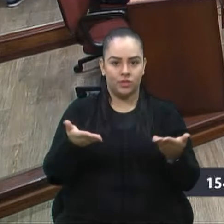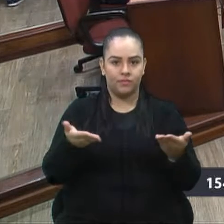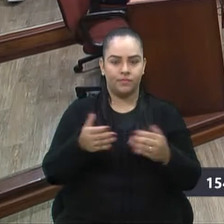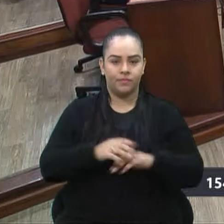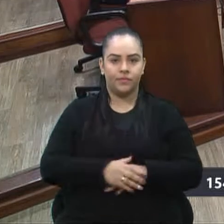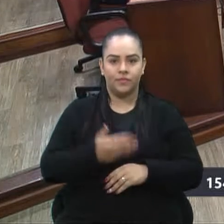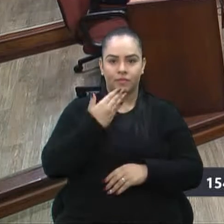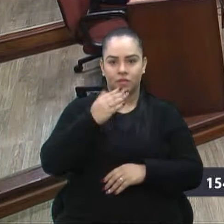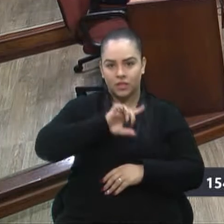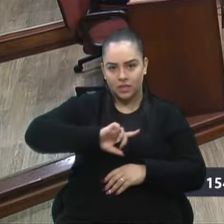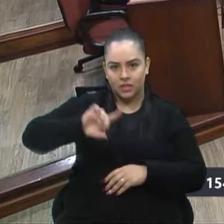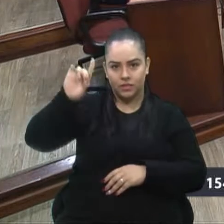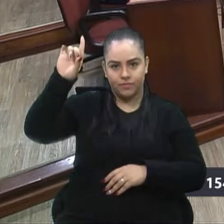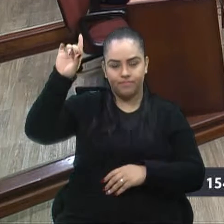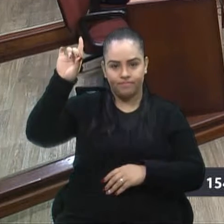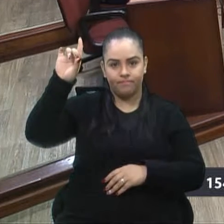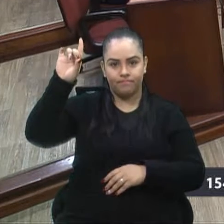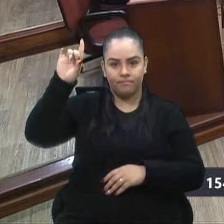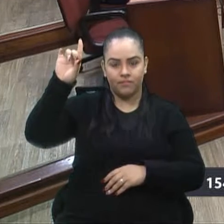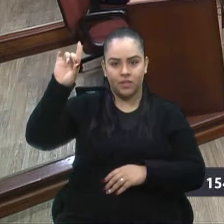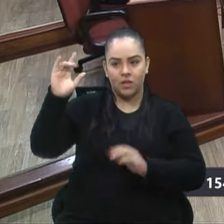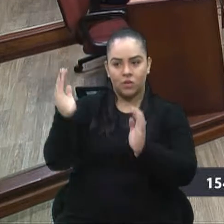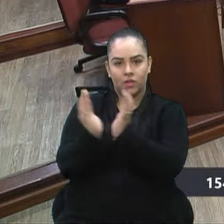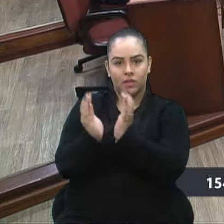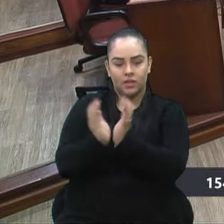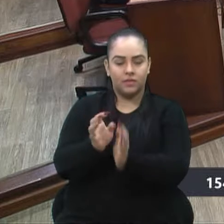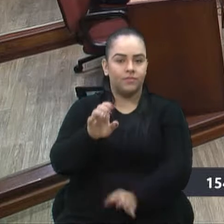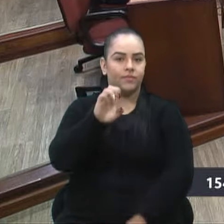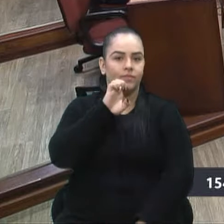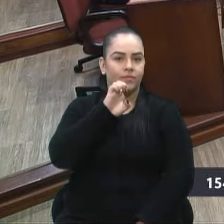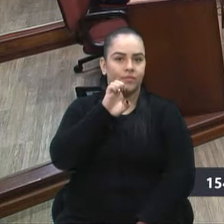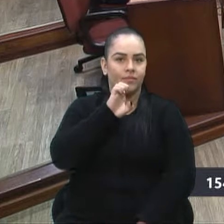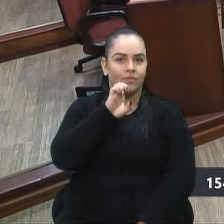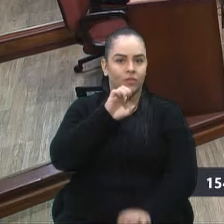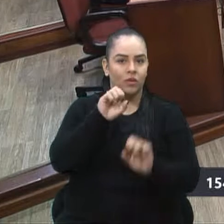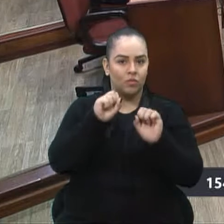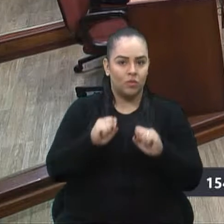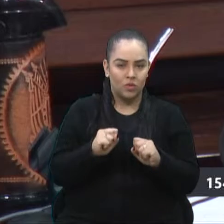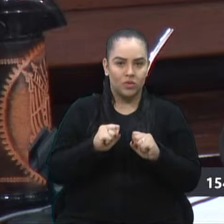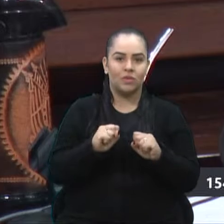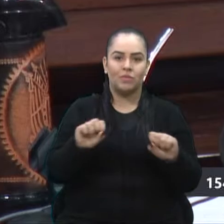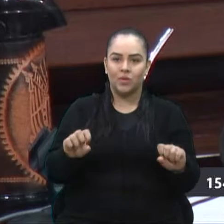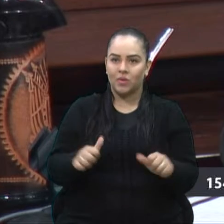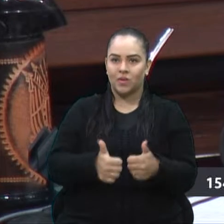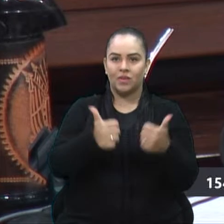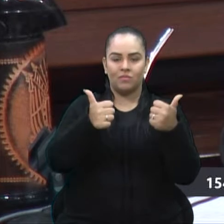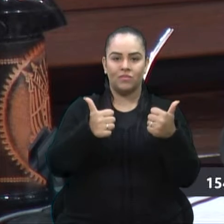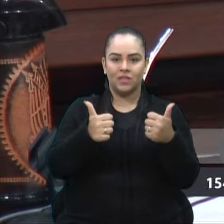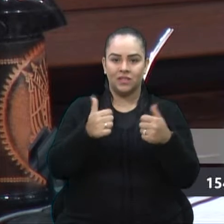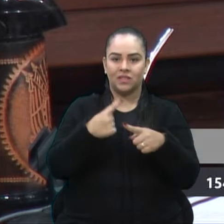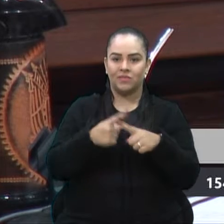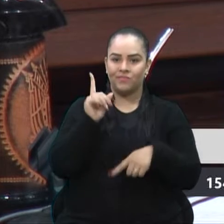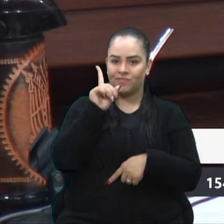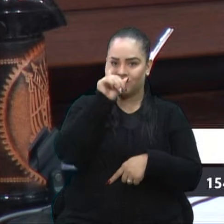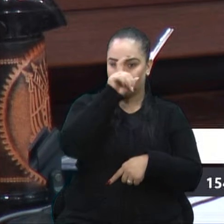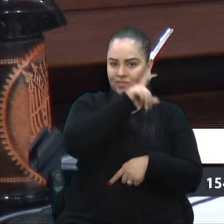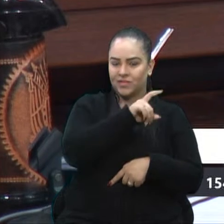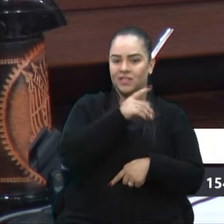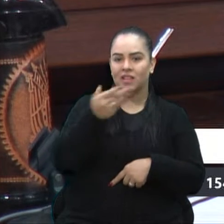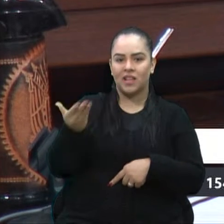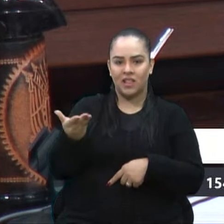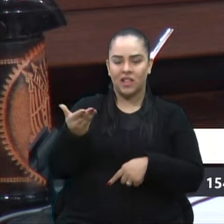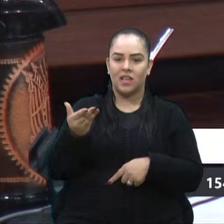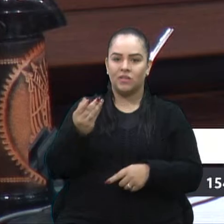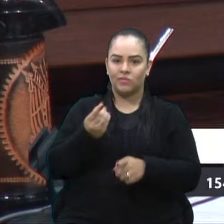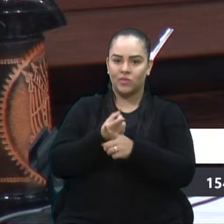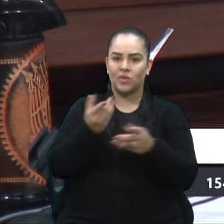Pedindo a Deus para que a nossa colega Estela possa sair dessa situação difícil, que ela se encontra, se a senhora